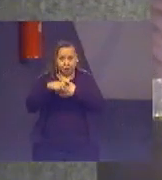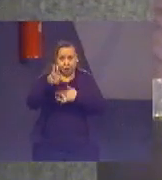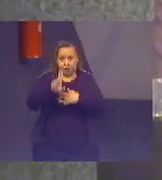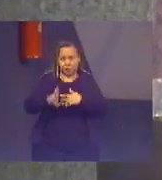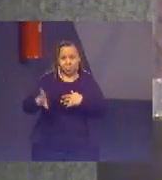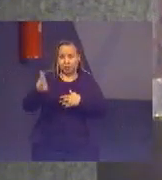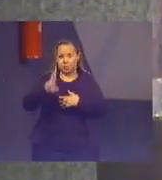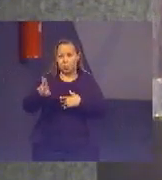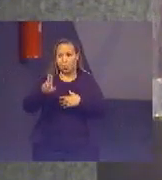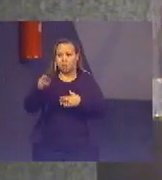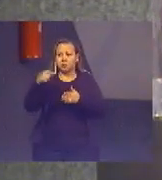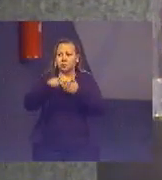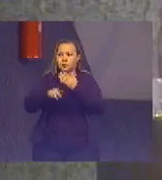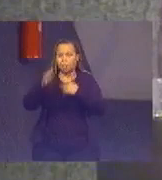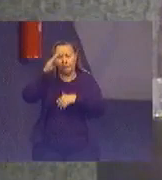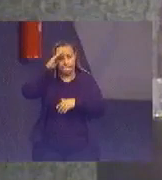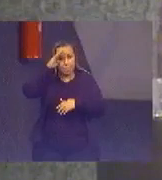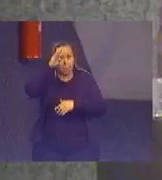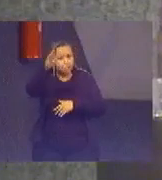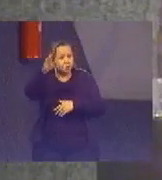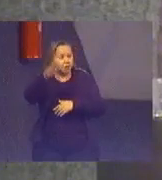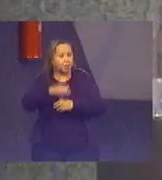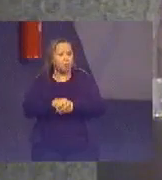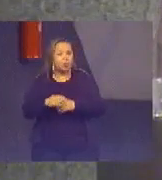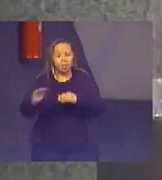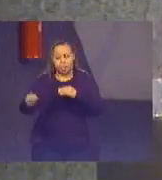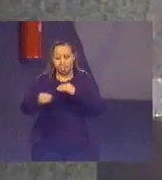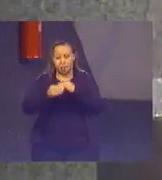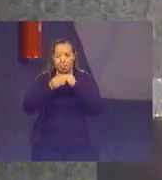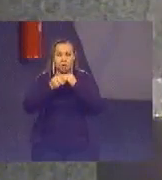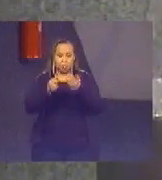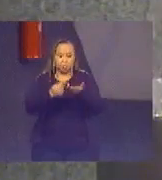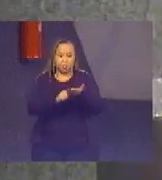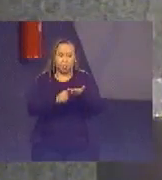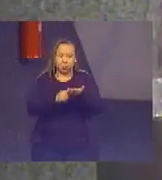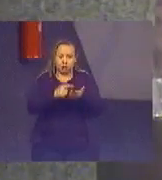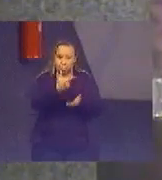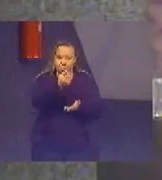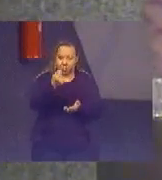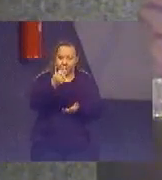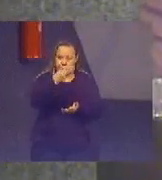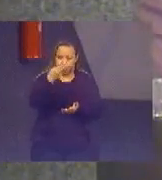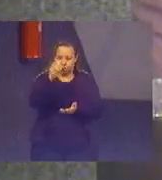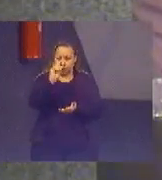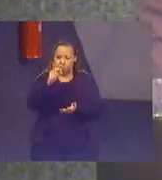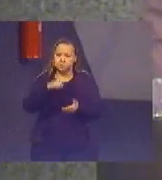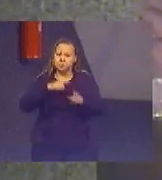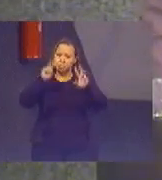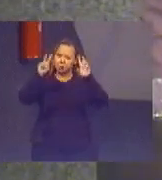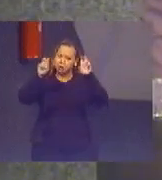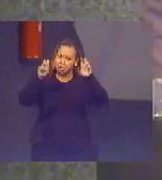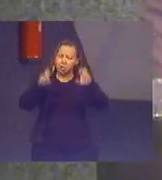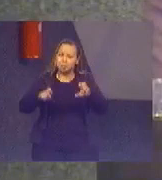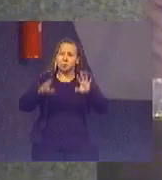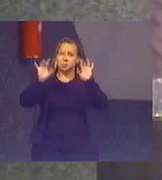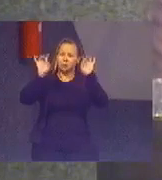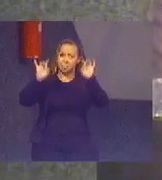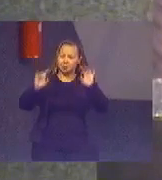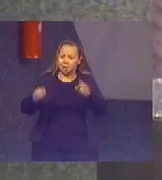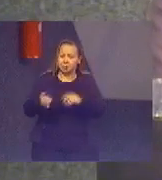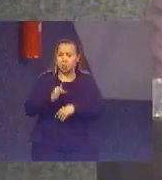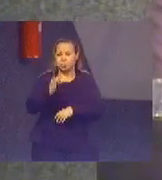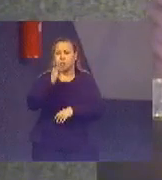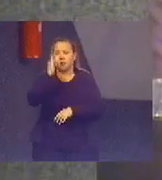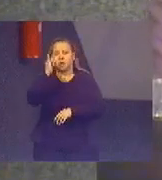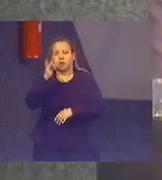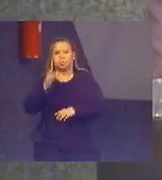é fundamental para a implementação da Agenda 2030, porque existem muitos temas que são extremamente técnicos e